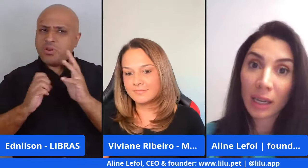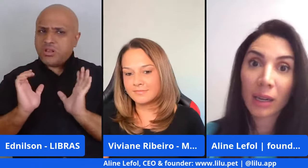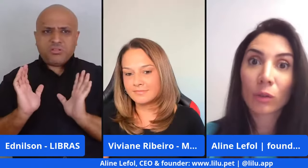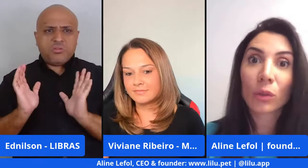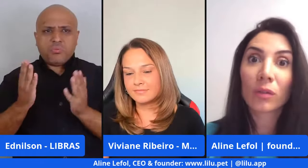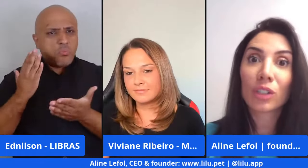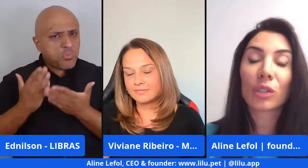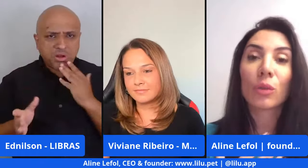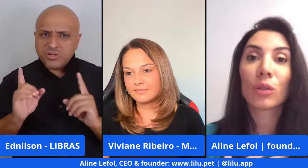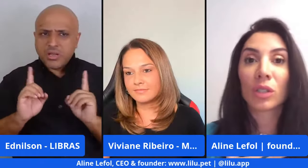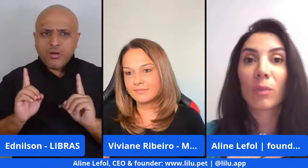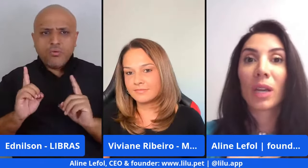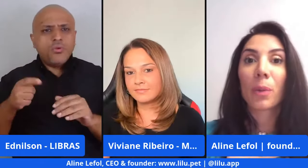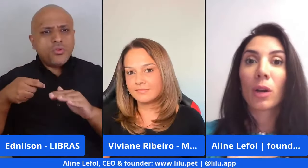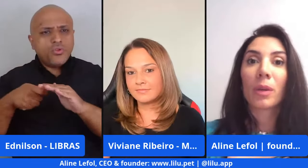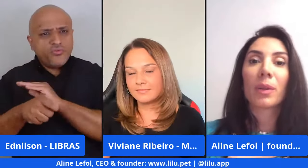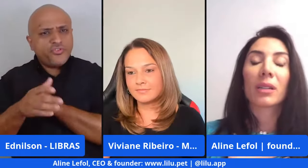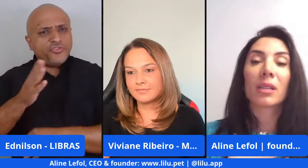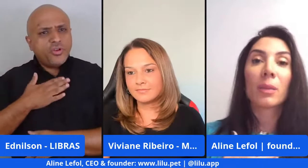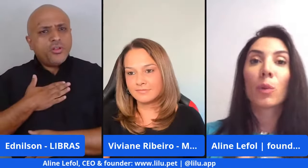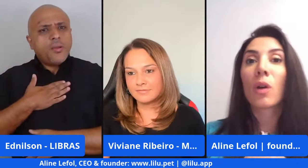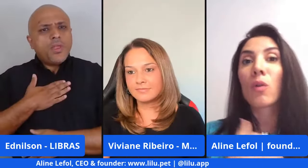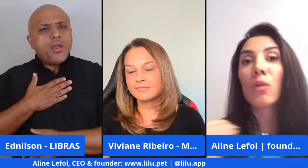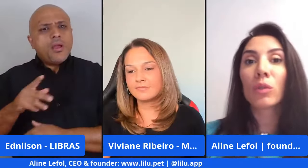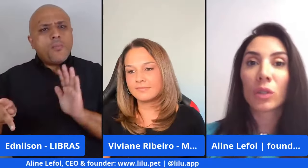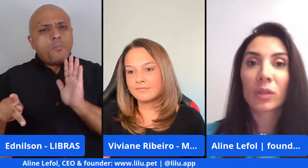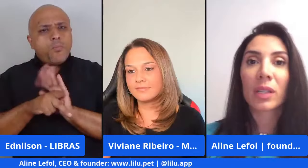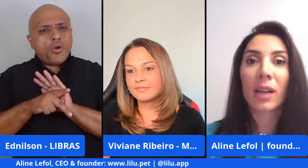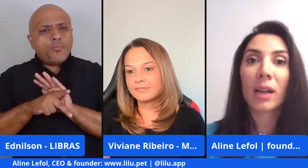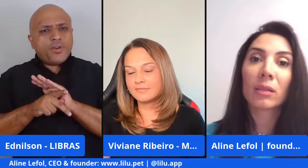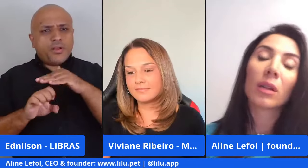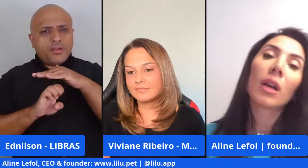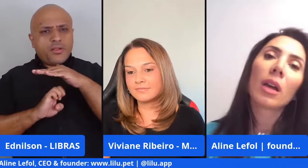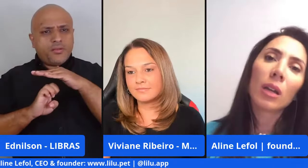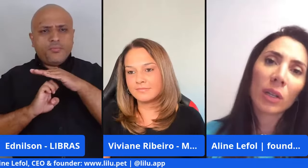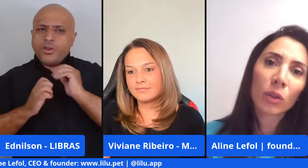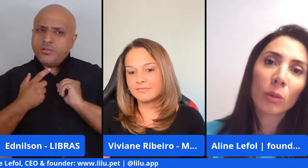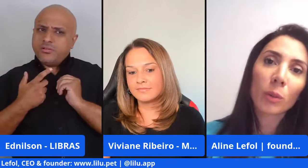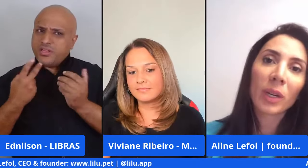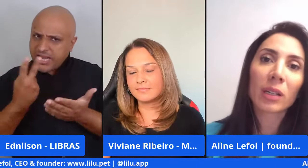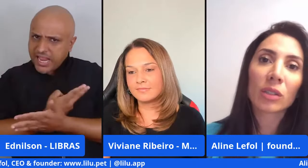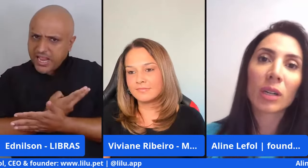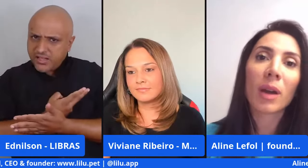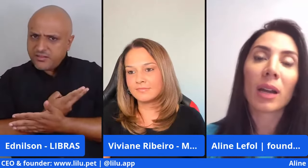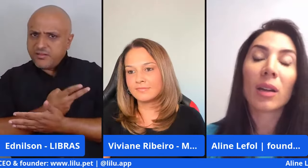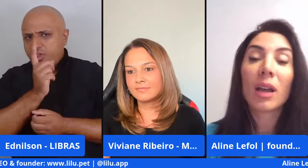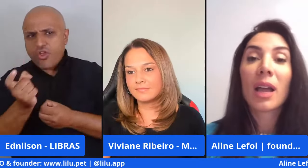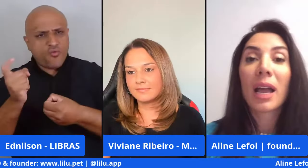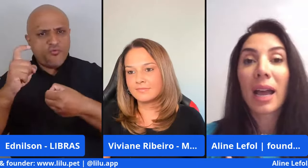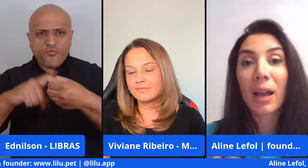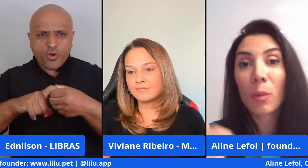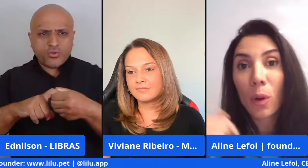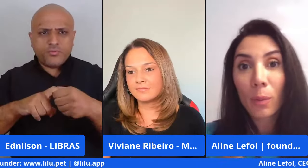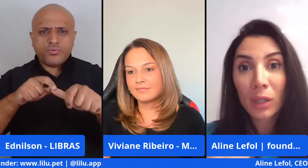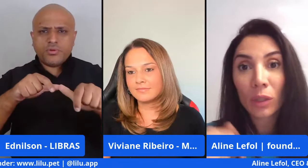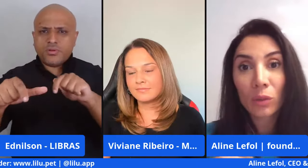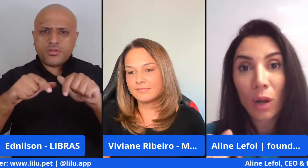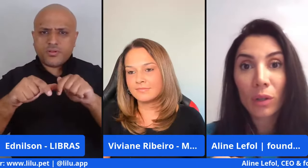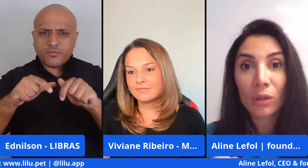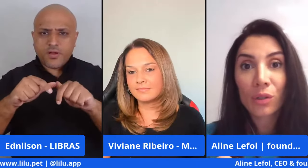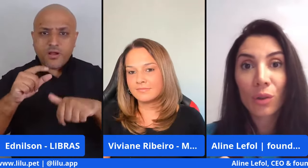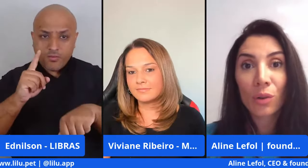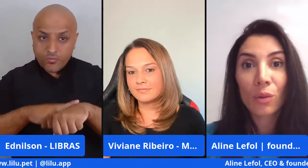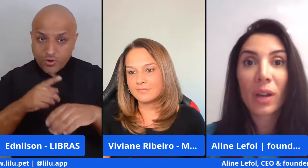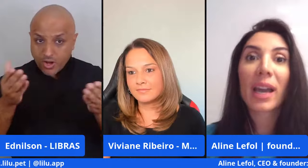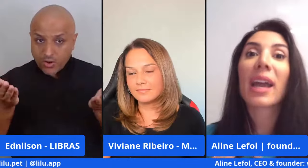E eu estou investindo hoje na minha própria empresa. Se por algum motivo der errado, eu é tomo para o mercado de trabalho. O momento